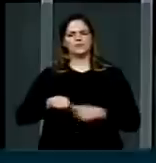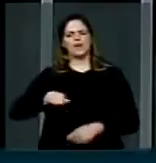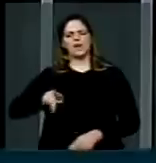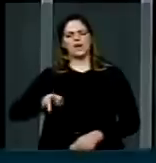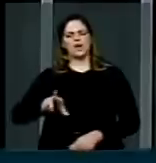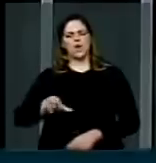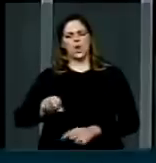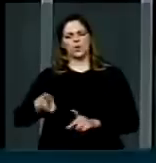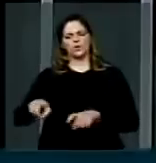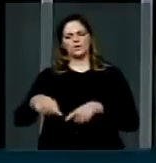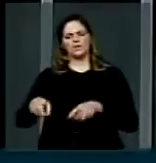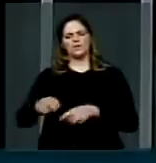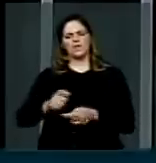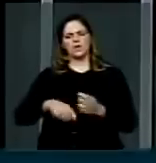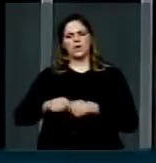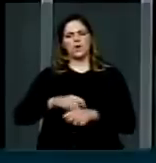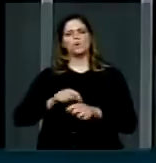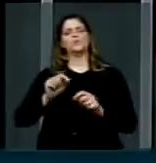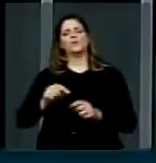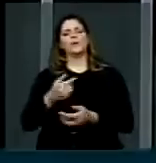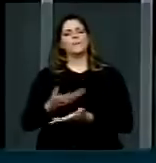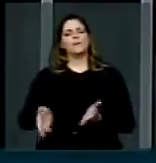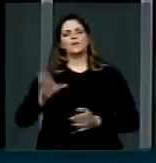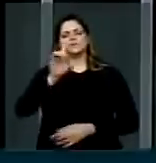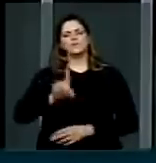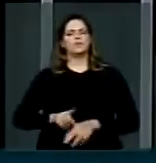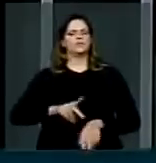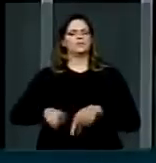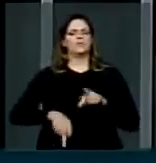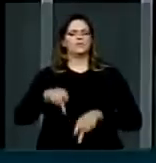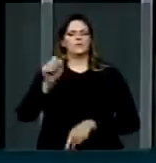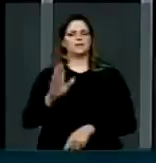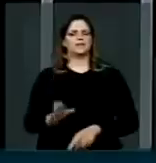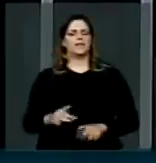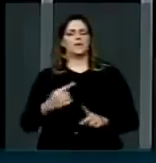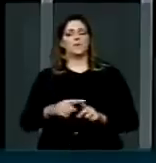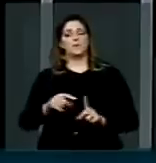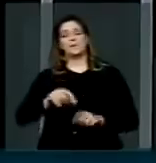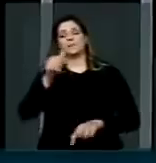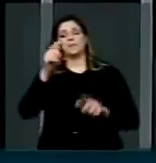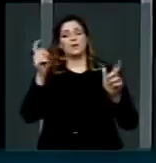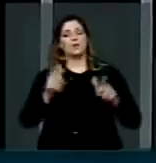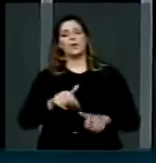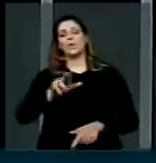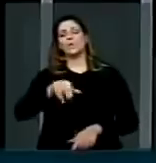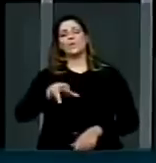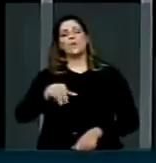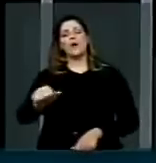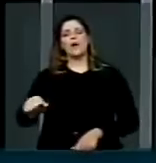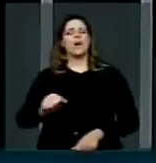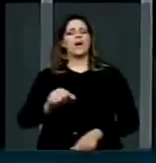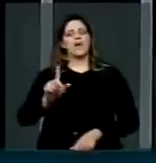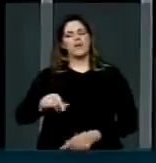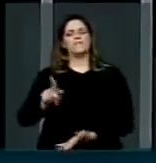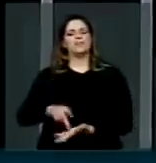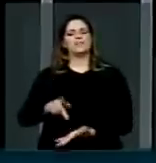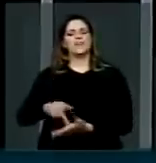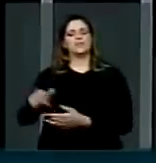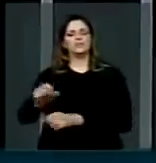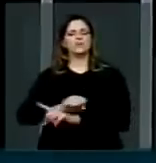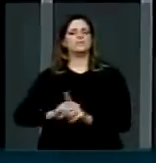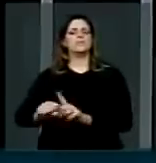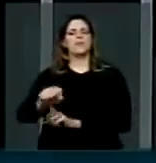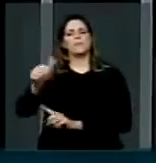é aquele que elimina os direitos do povo brasileiro e que a prioridade nunca vai ser a prioridade social,